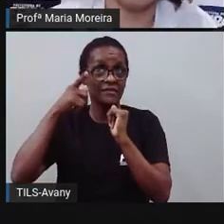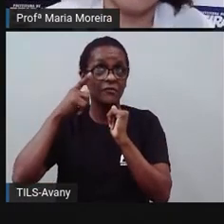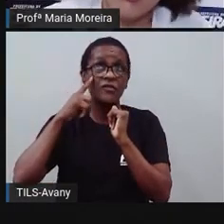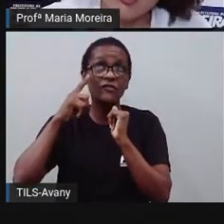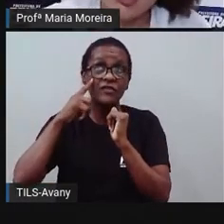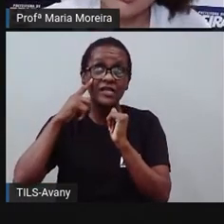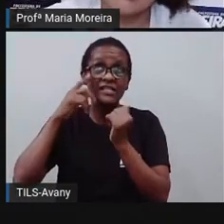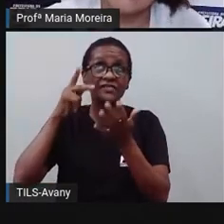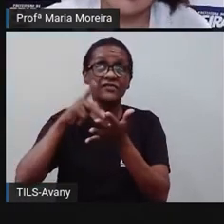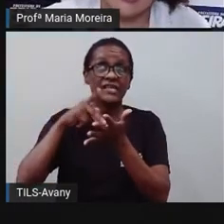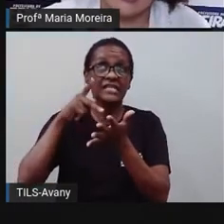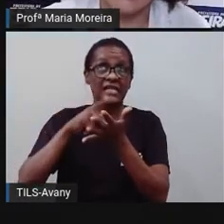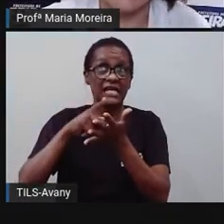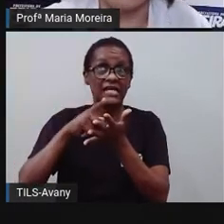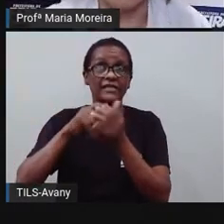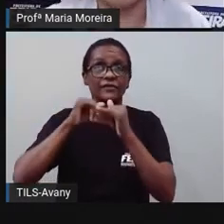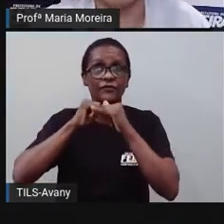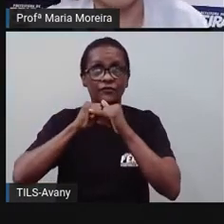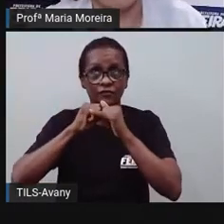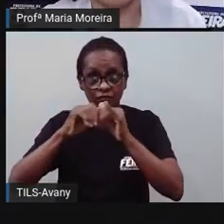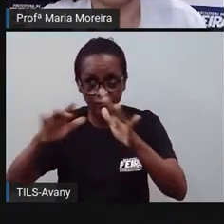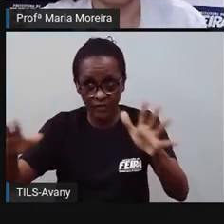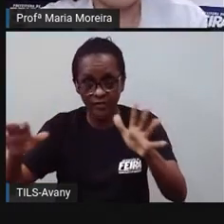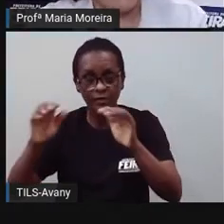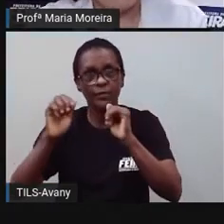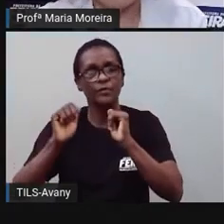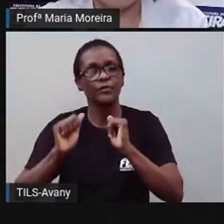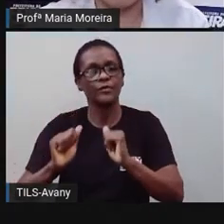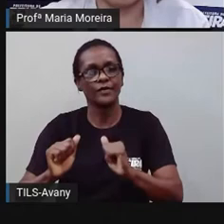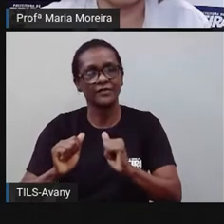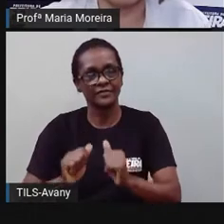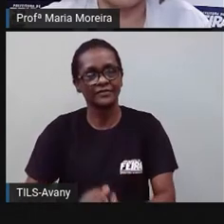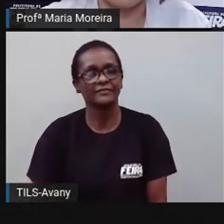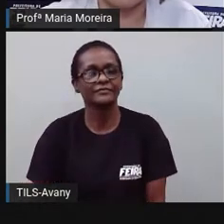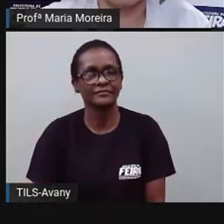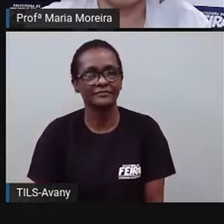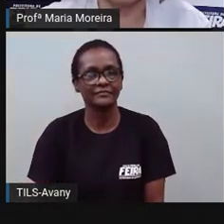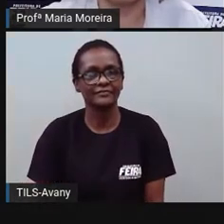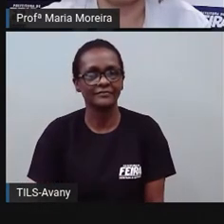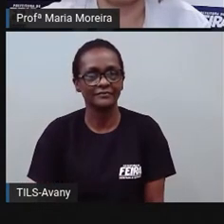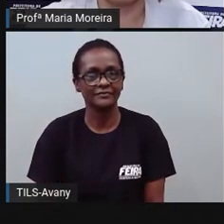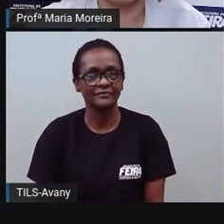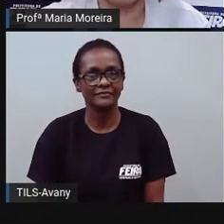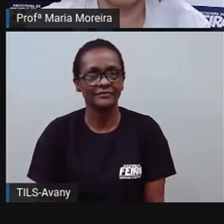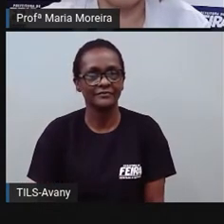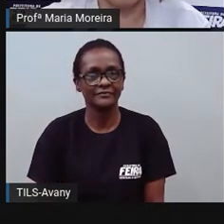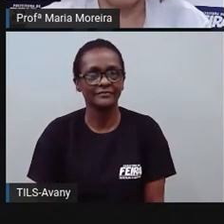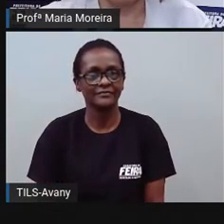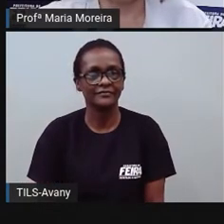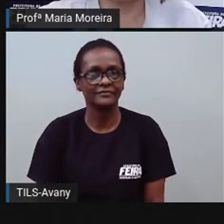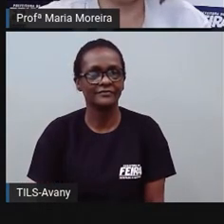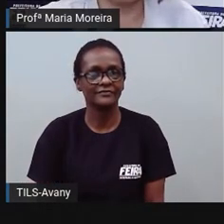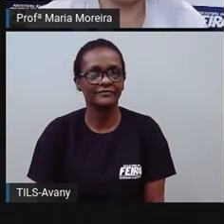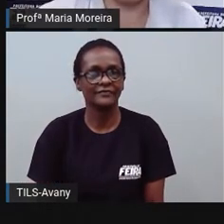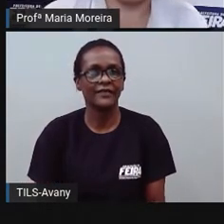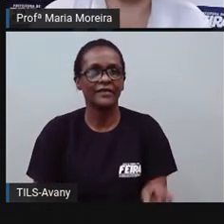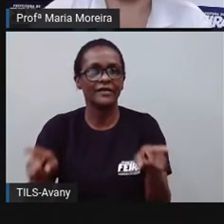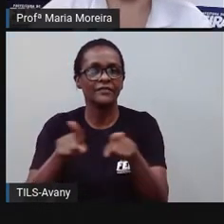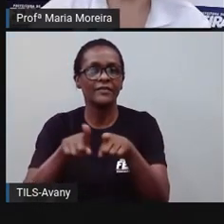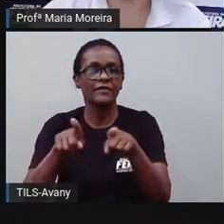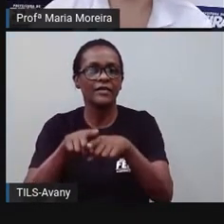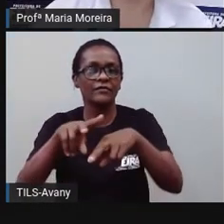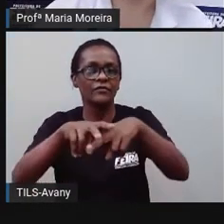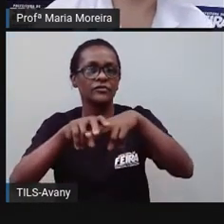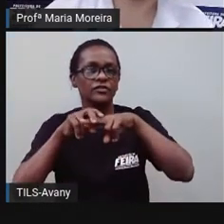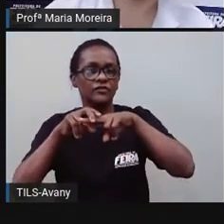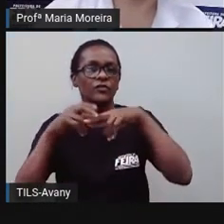o quê? divulgar. E aí, quais são os meios? Esses que a Pro trouxe aí agora. Bom, por esse motivo,